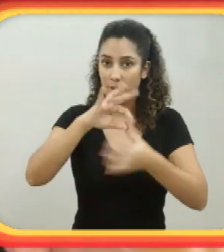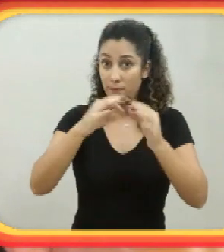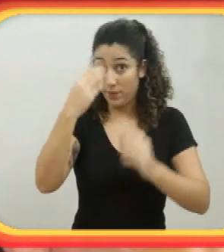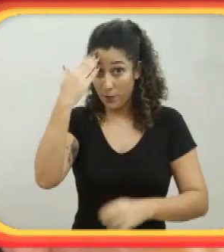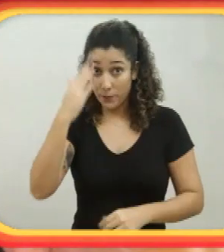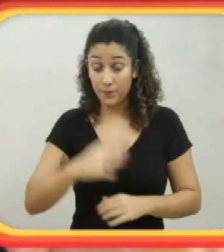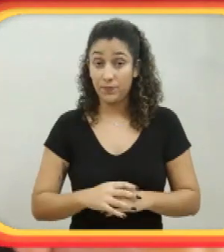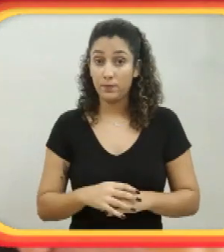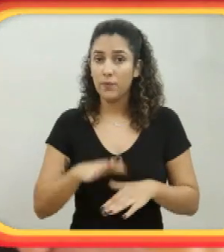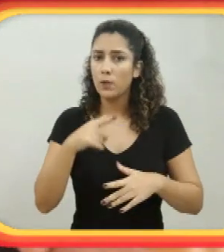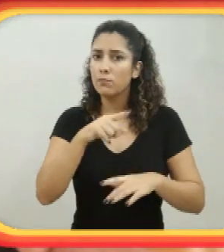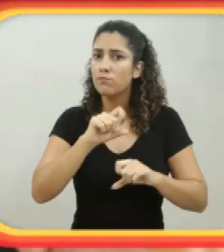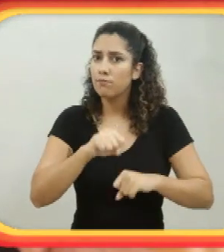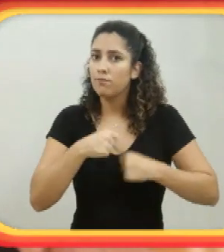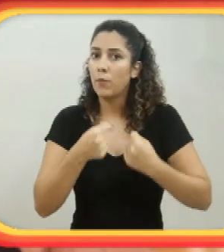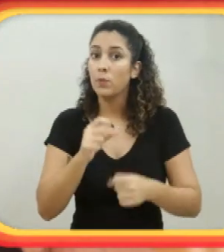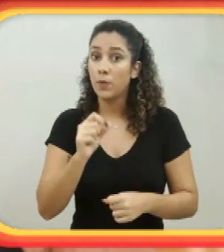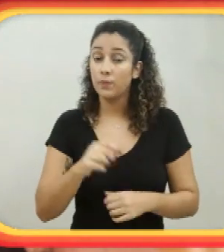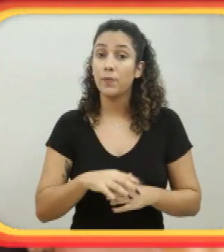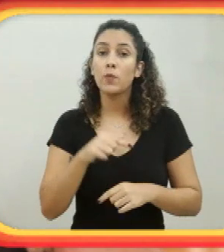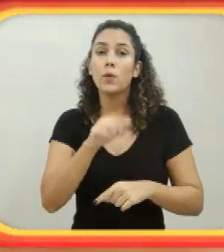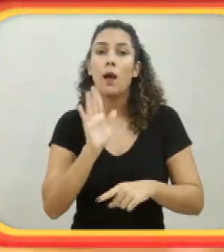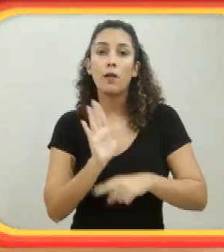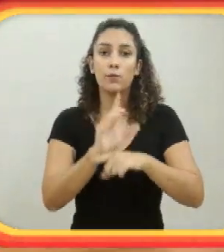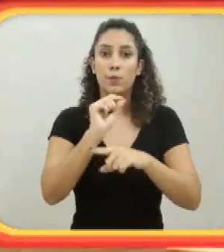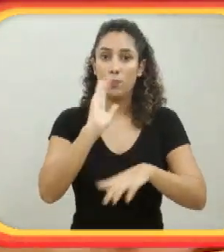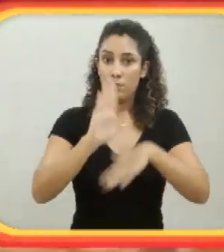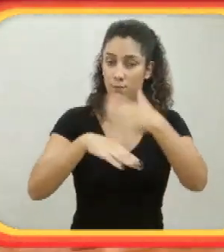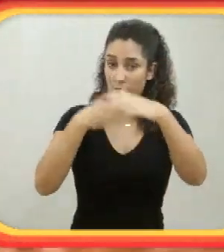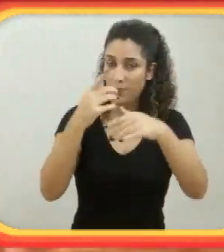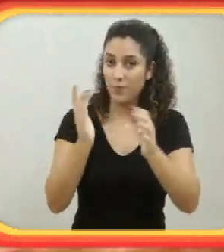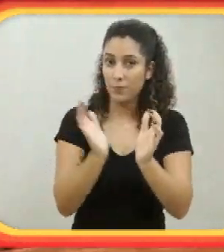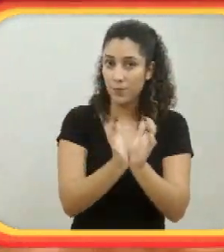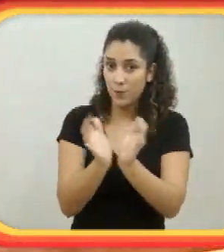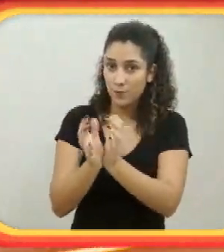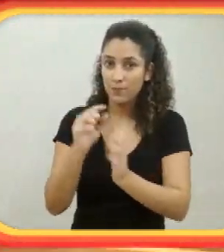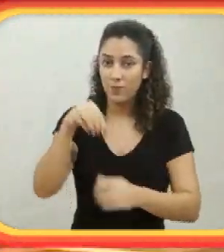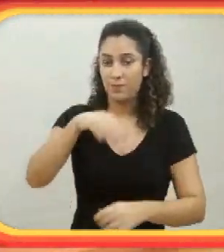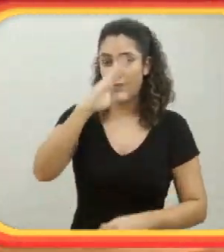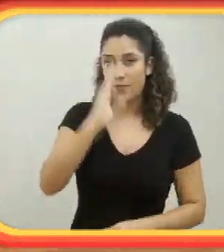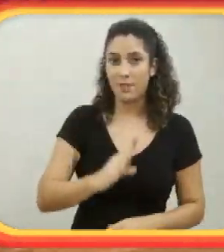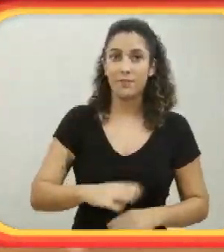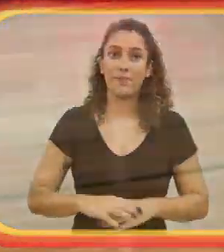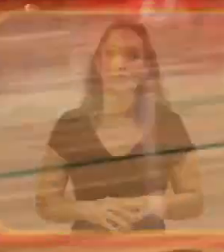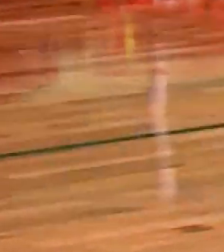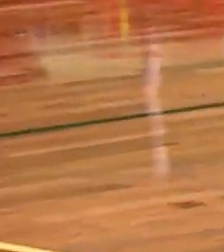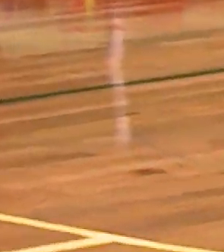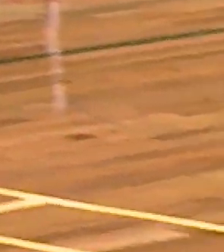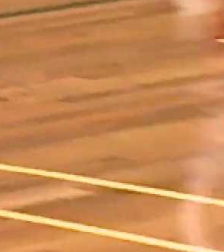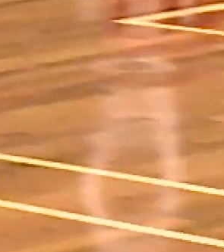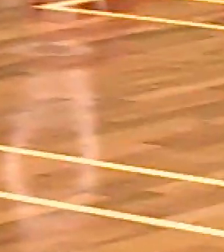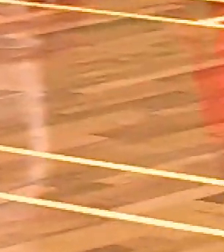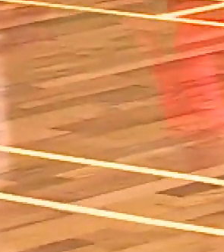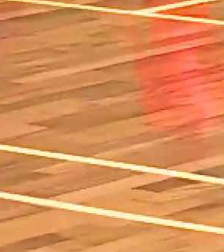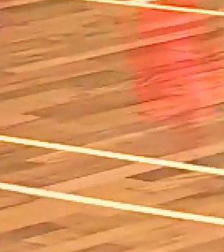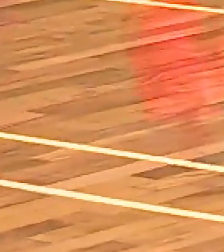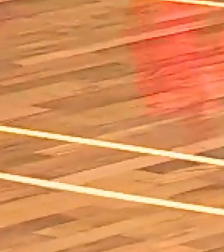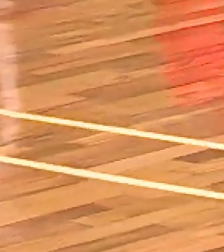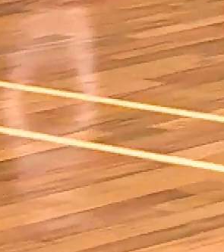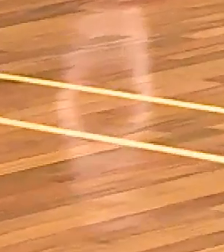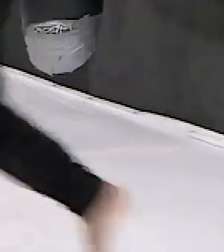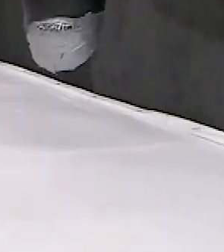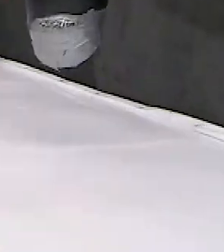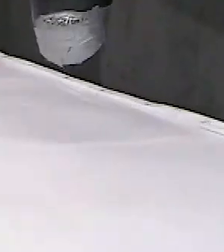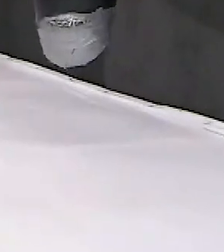Paralimpíadas, é uma grande força. Então, isso nos ajuda a desenvolver a modalidade no